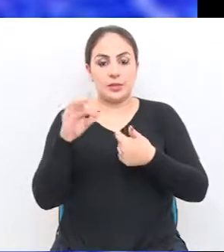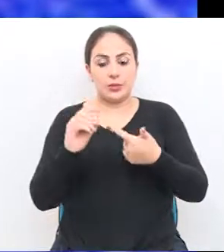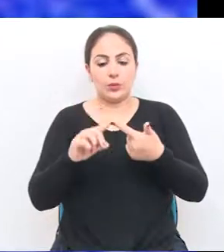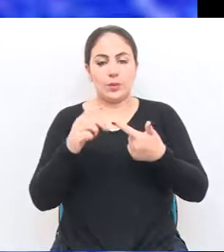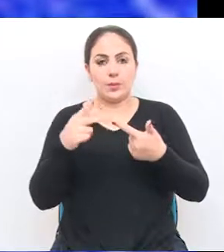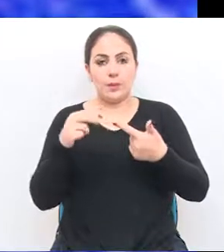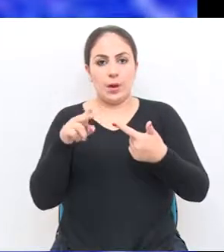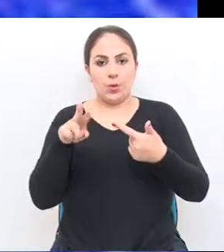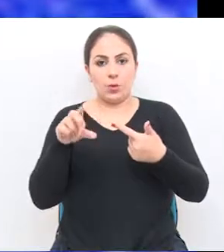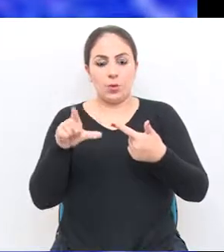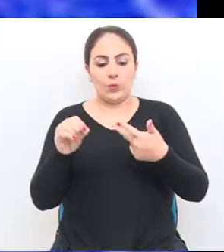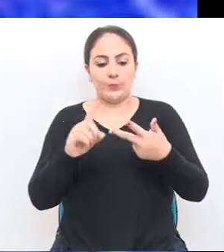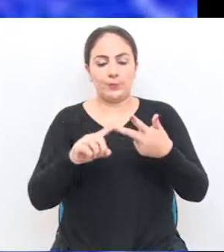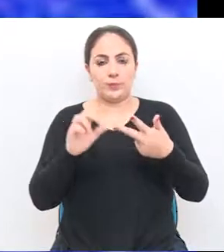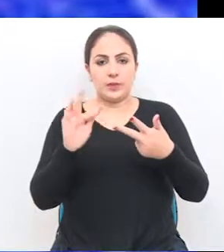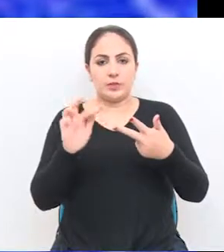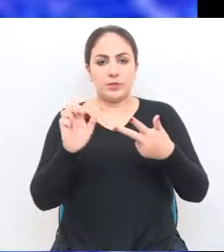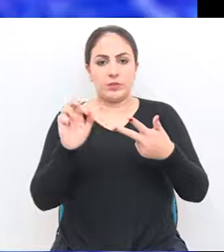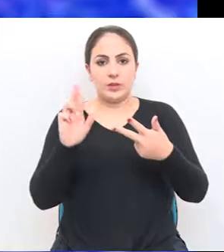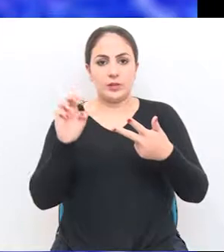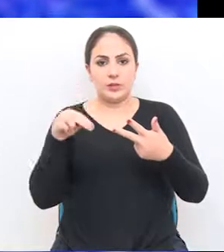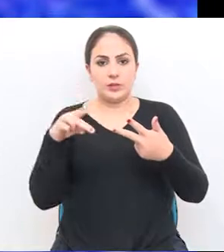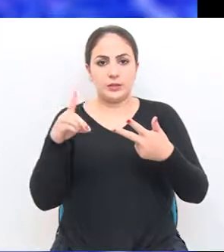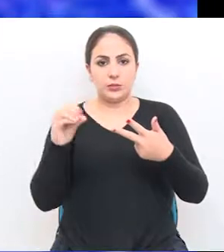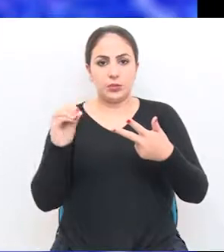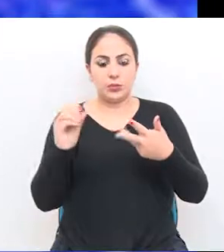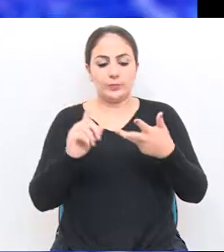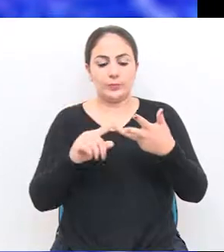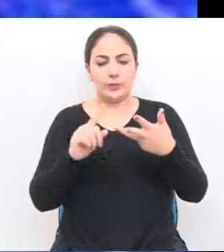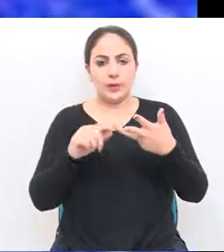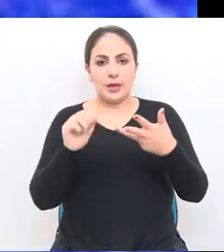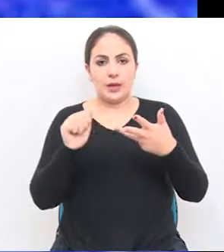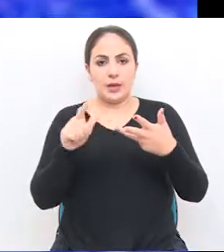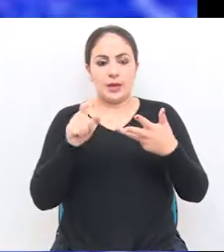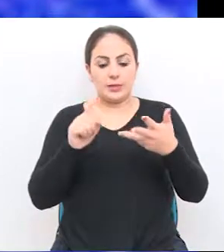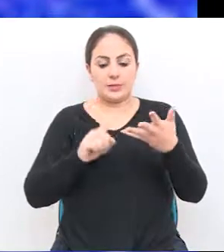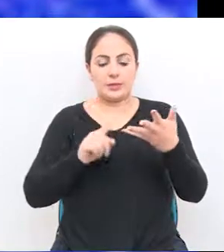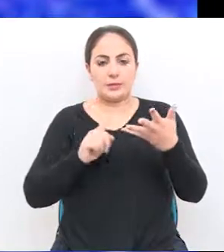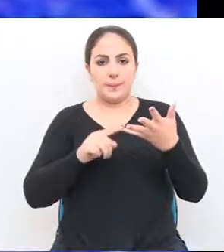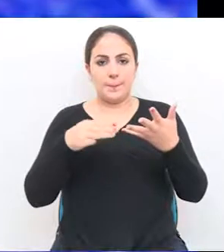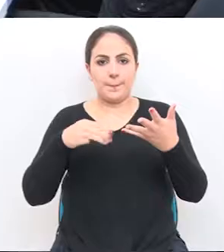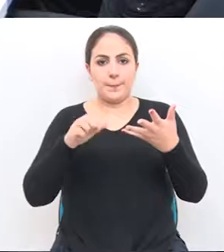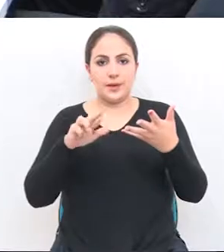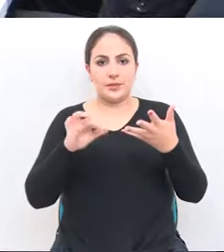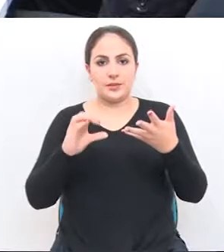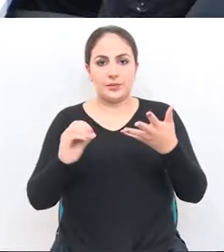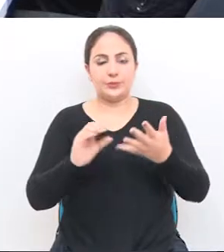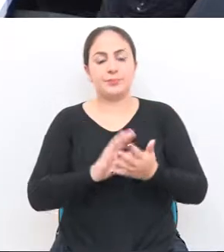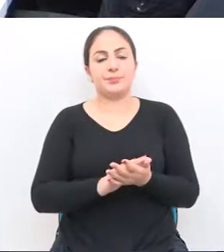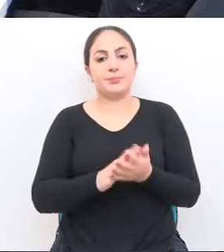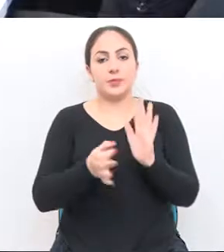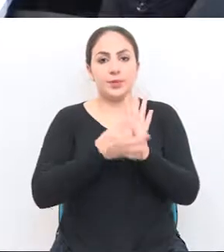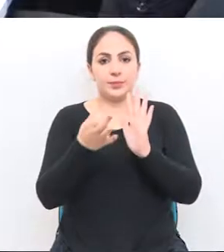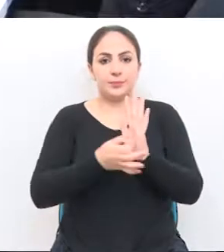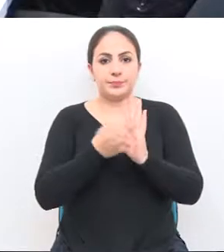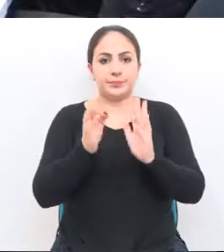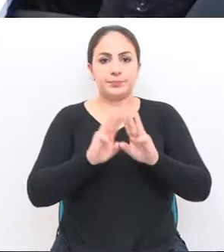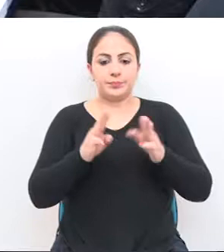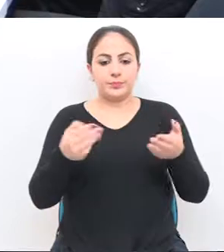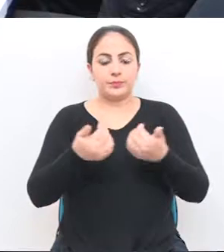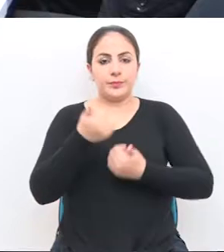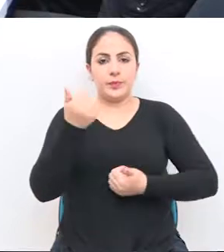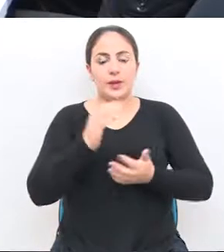Tcheker, Paulo Neckle, Fernando Rigon, Alex Necker e Márcio Patucci. Sugerida pela mesa